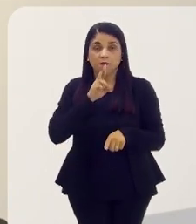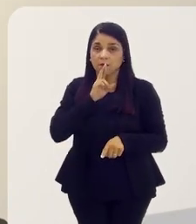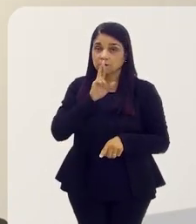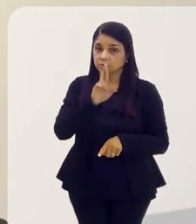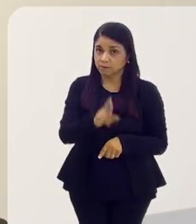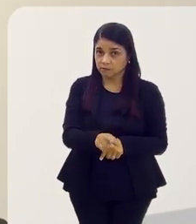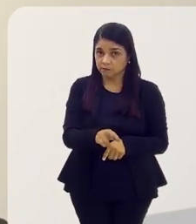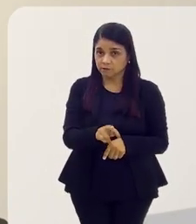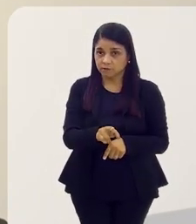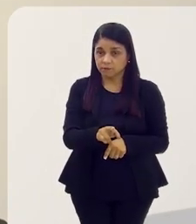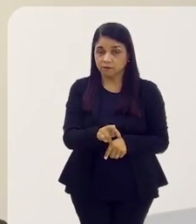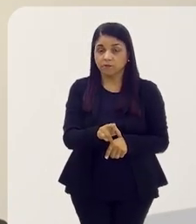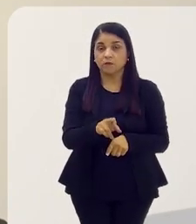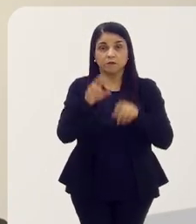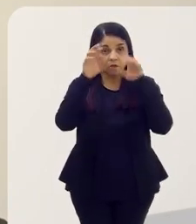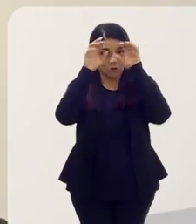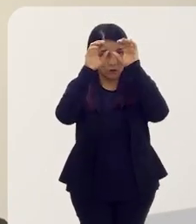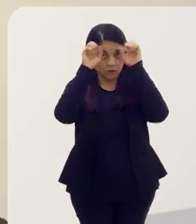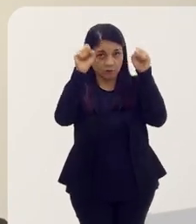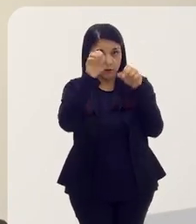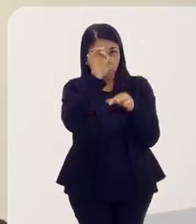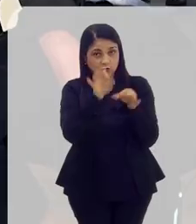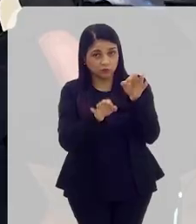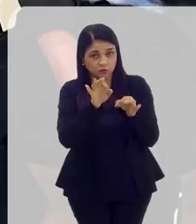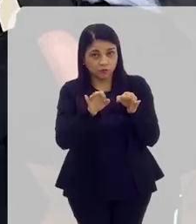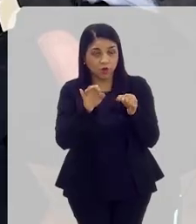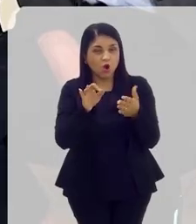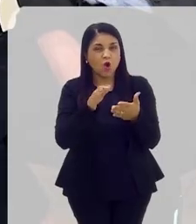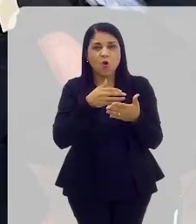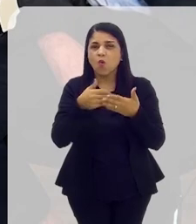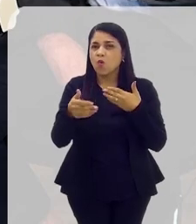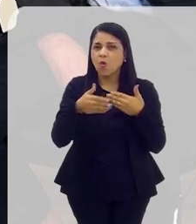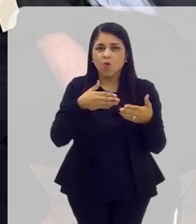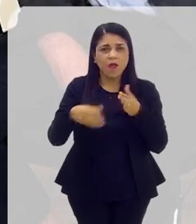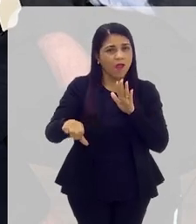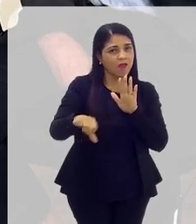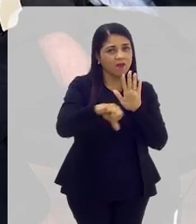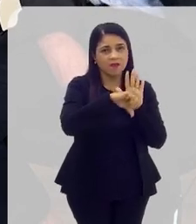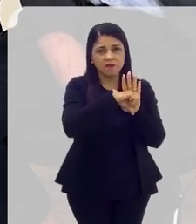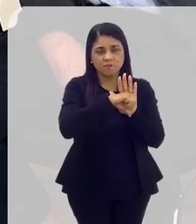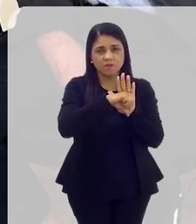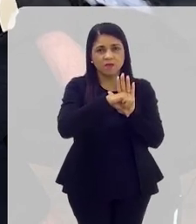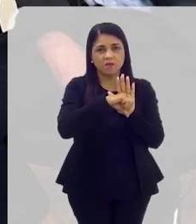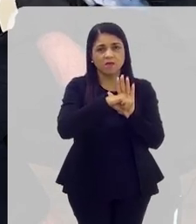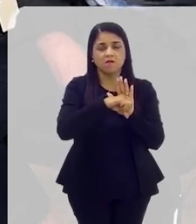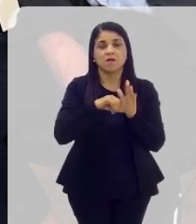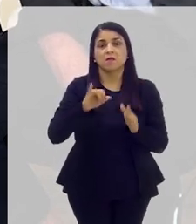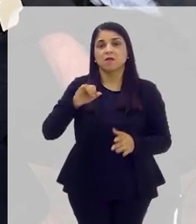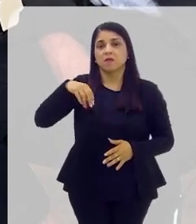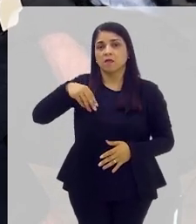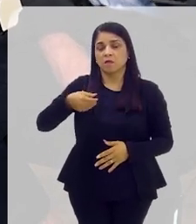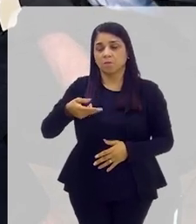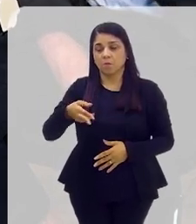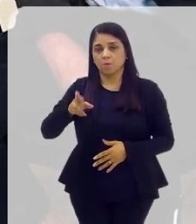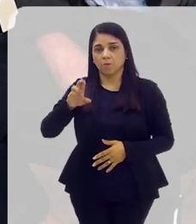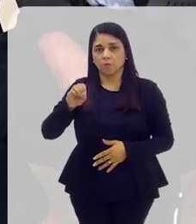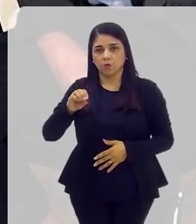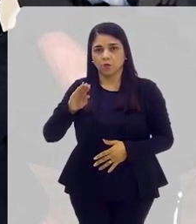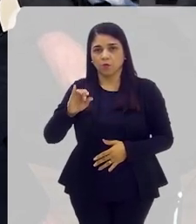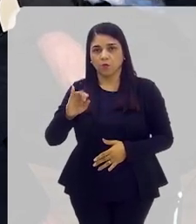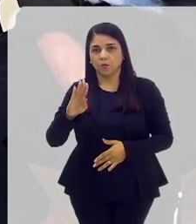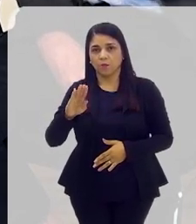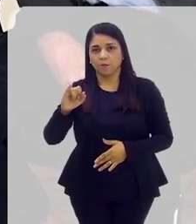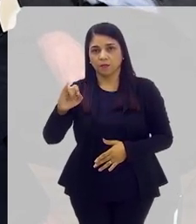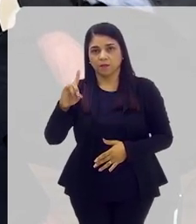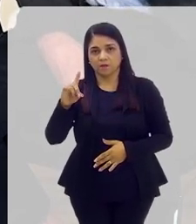responderem, no Tribunal de Justiça, por qualquer tipo de crime, improbidade ou código penal,